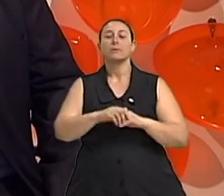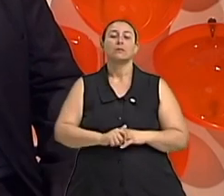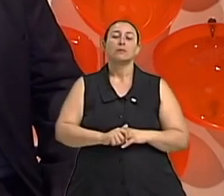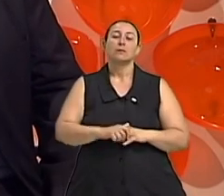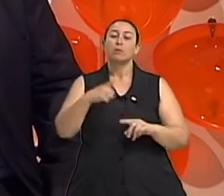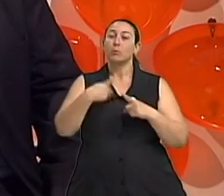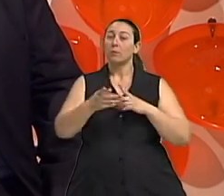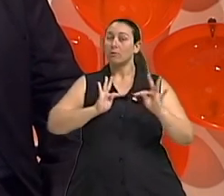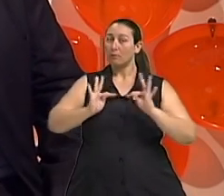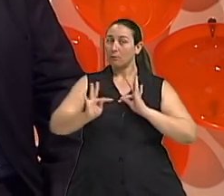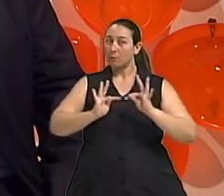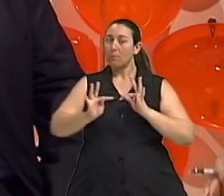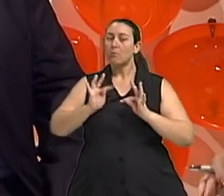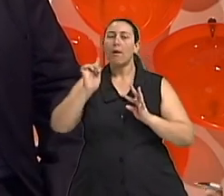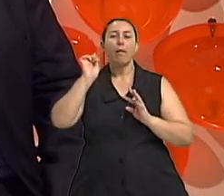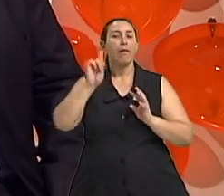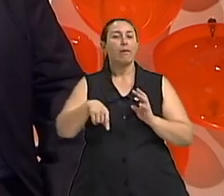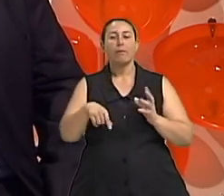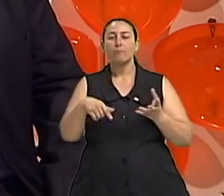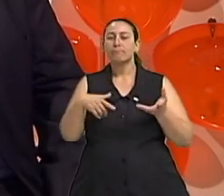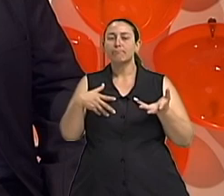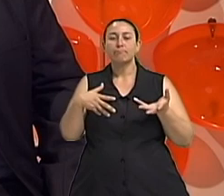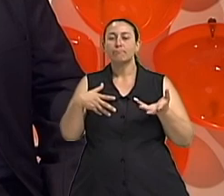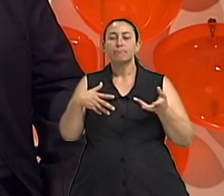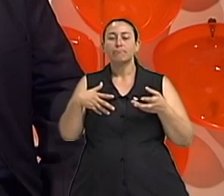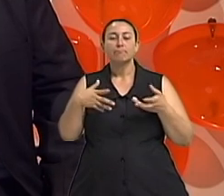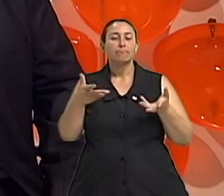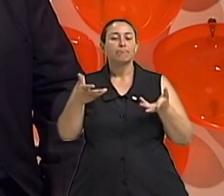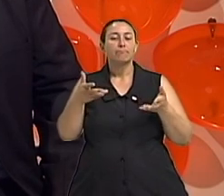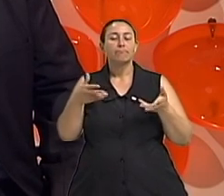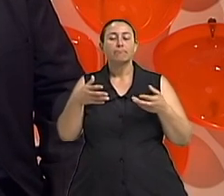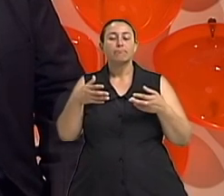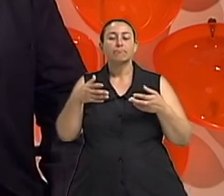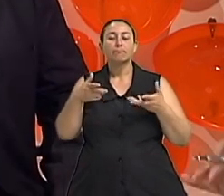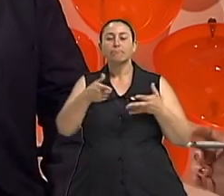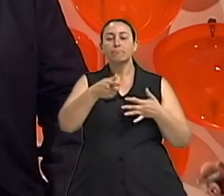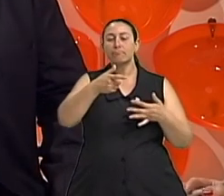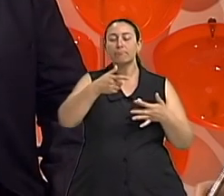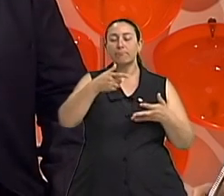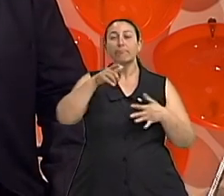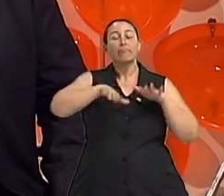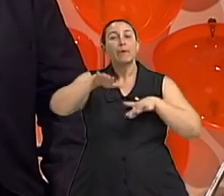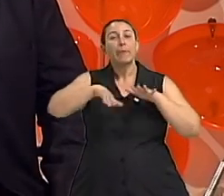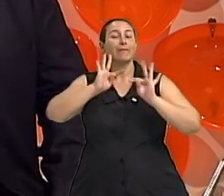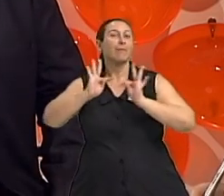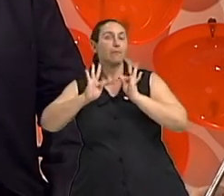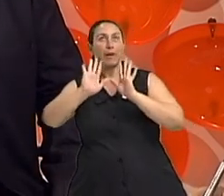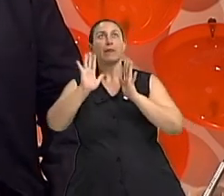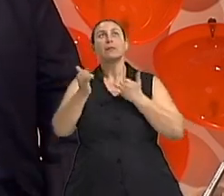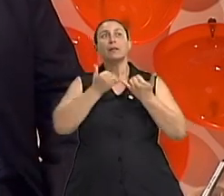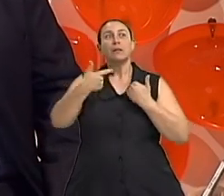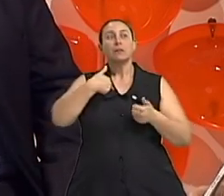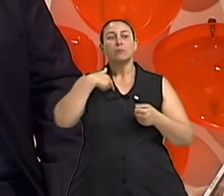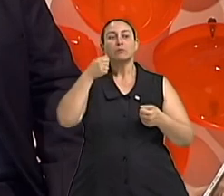ele é personalizado. Ah, Então, um aspecto... Chama-se pelo tratamento. Eu tenho que